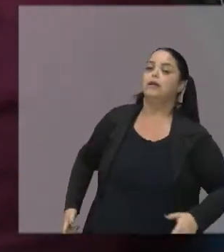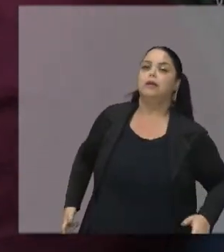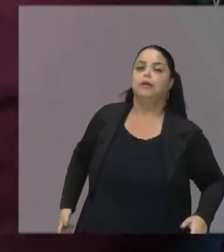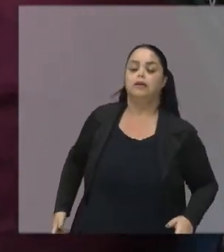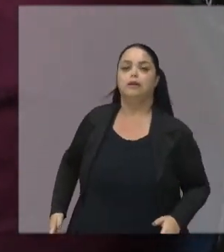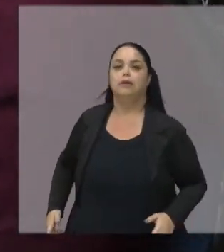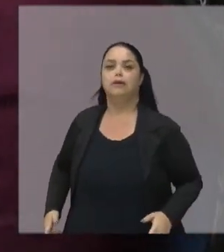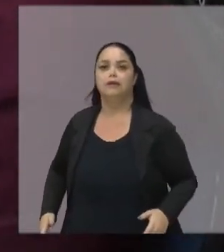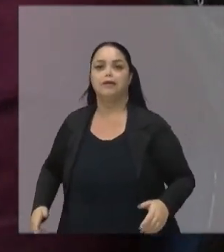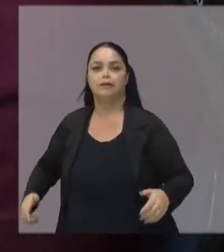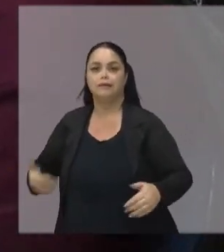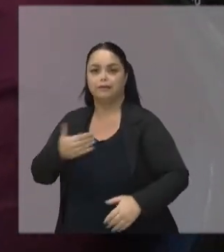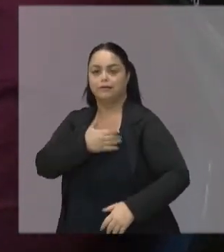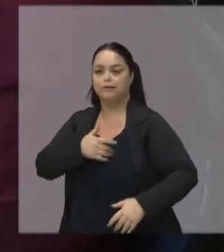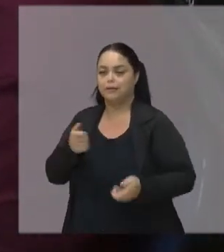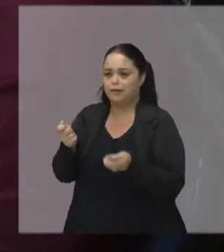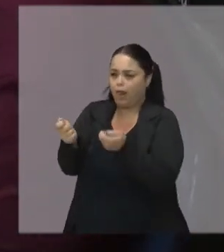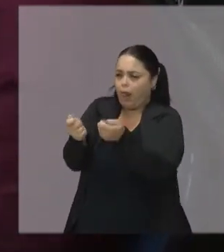Dominará